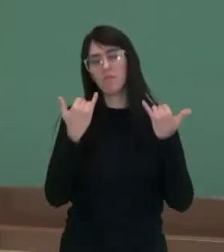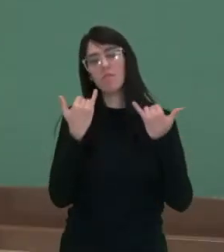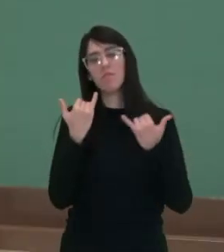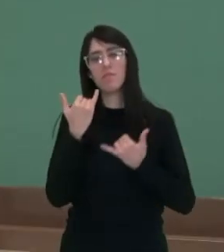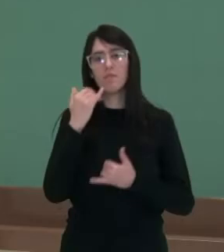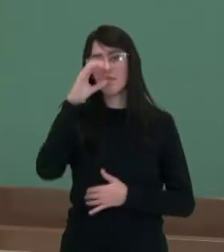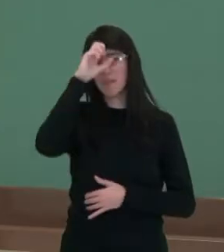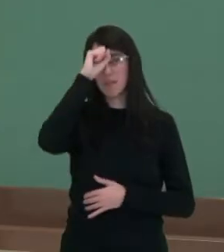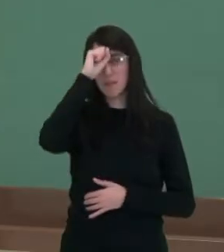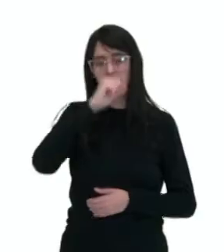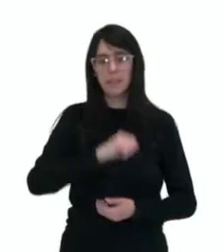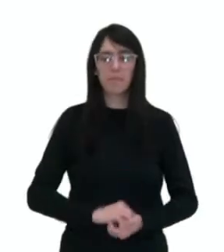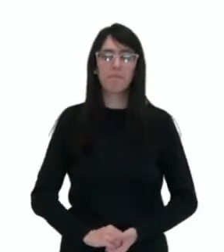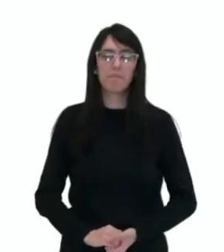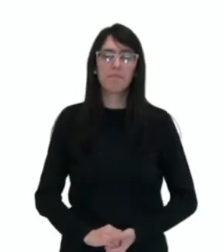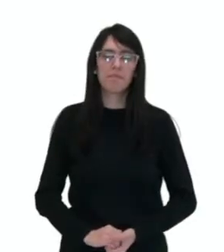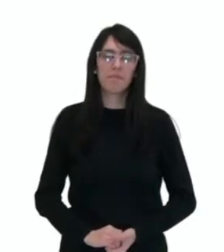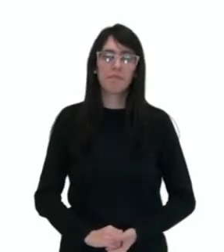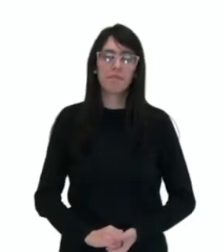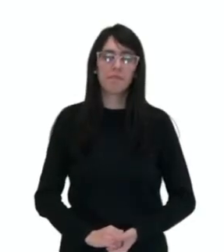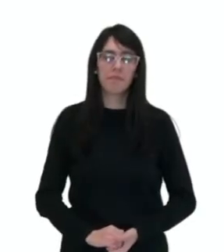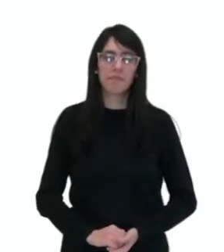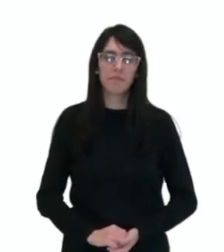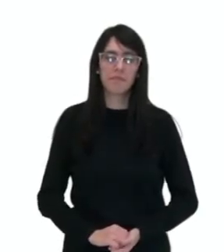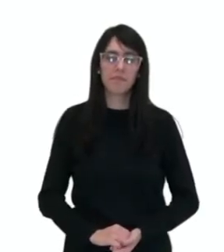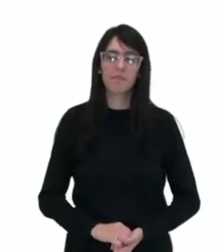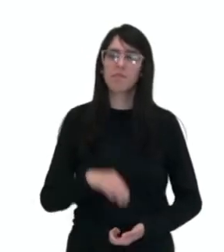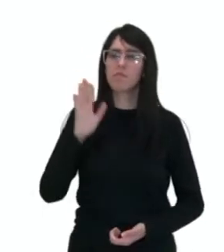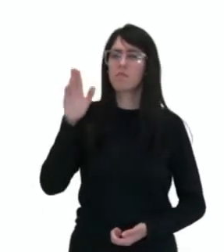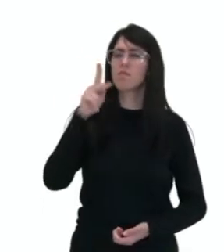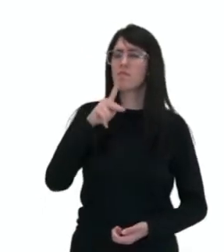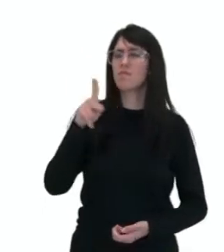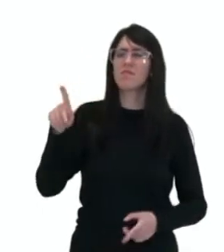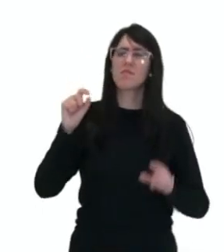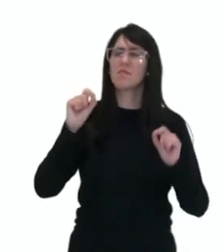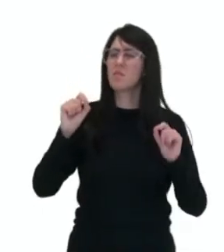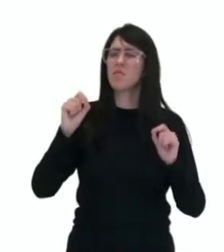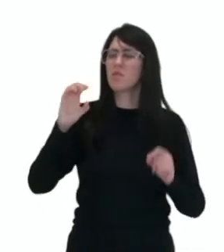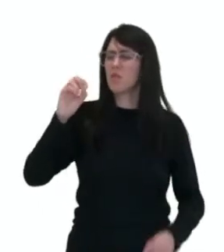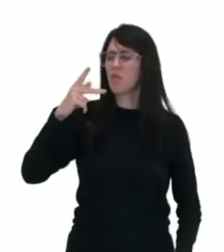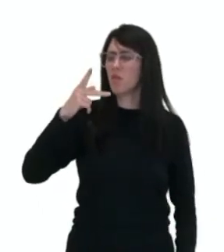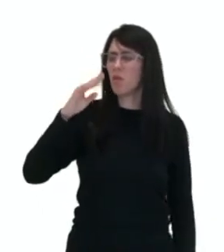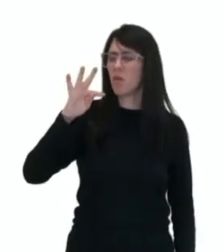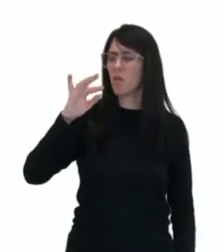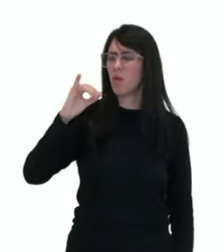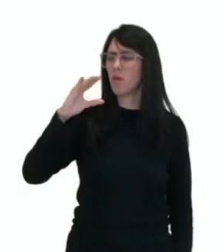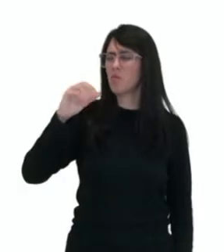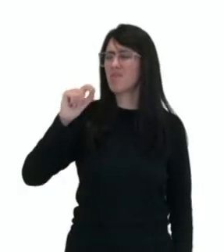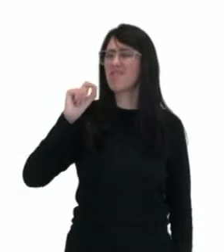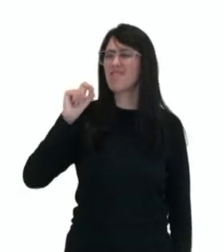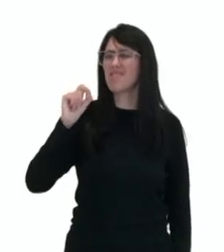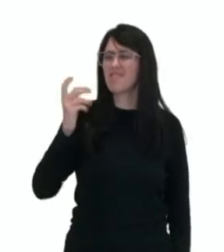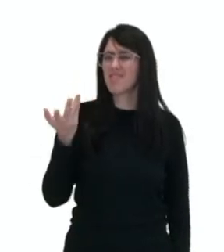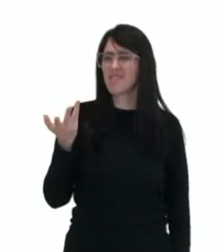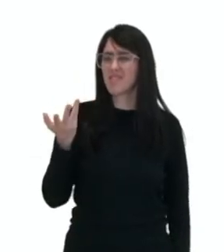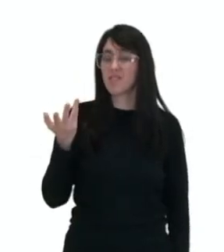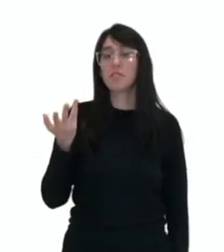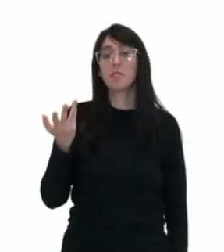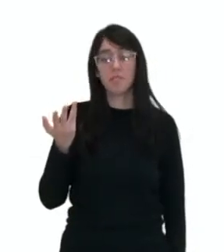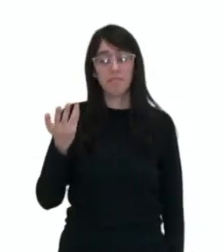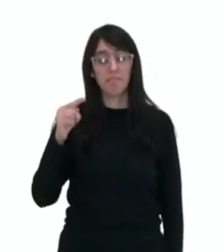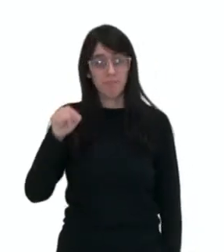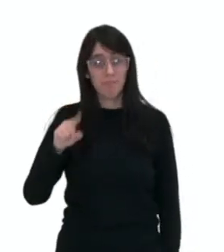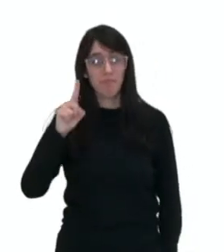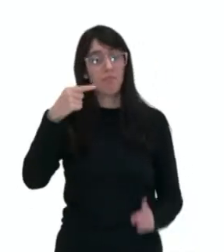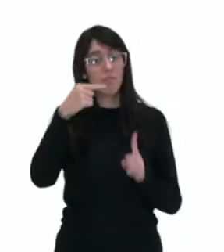mais este conhecimento. Professor, o que vem a ser isomeria ótica, professor? É um tipo de